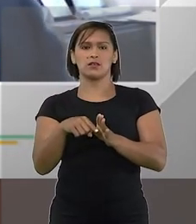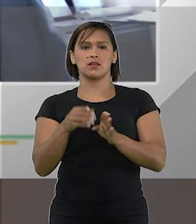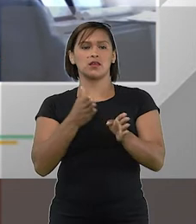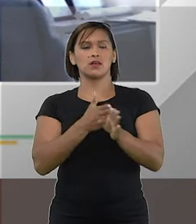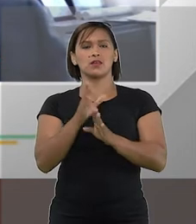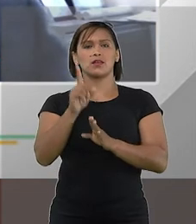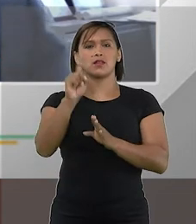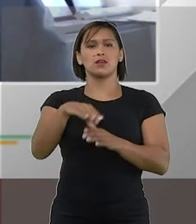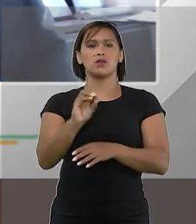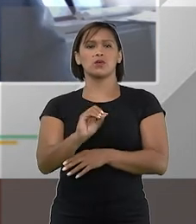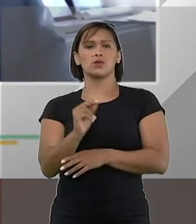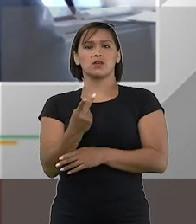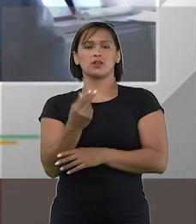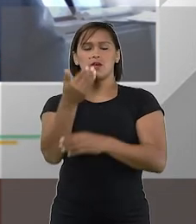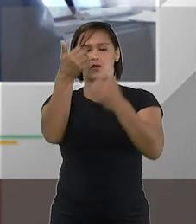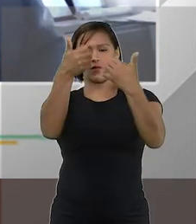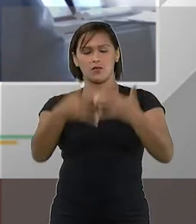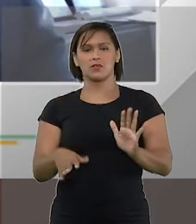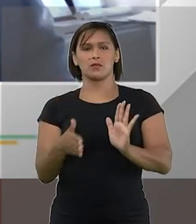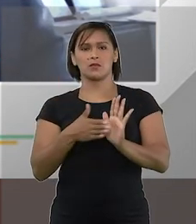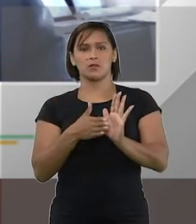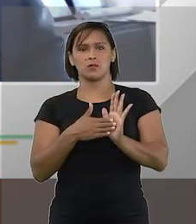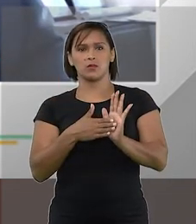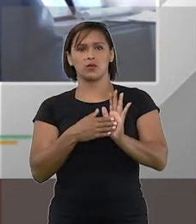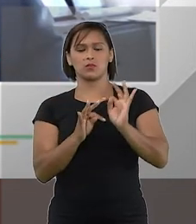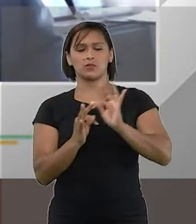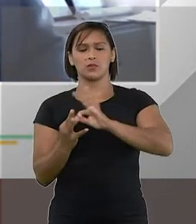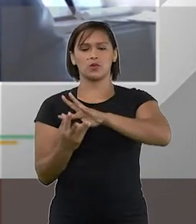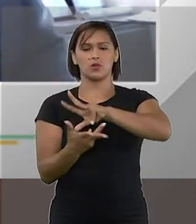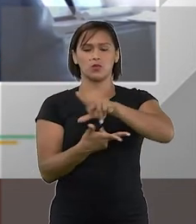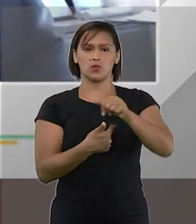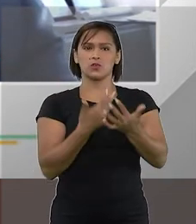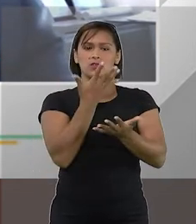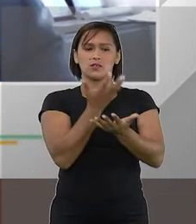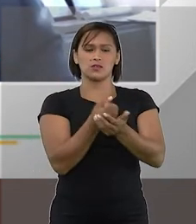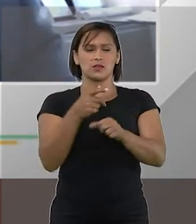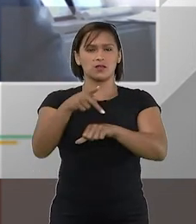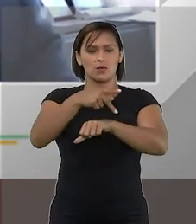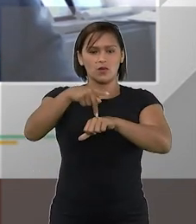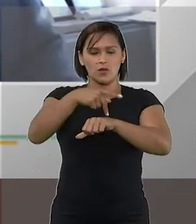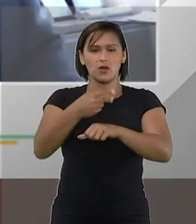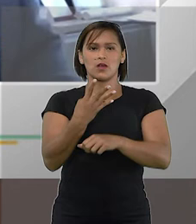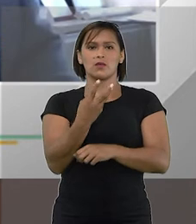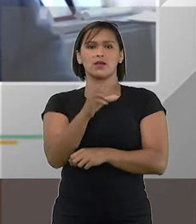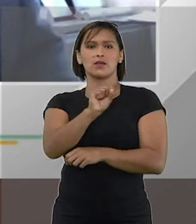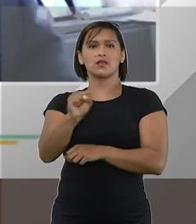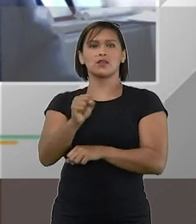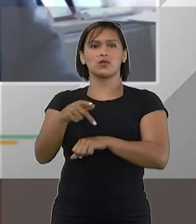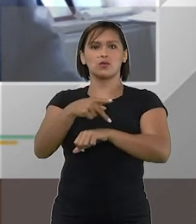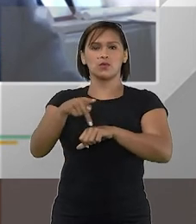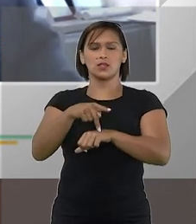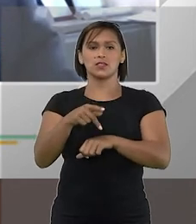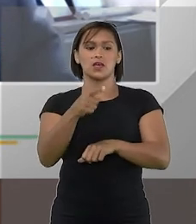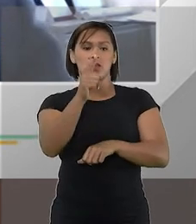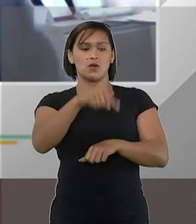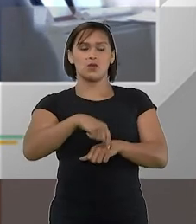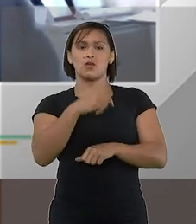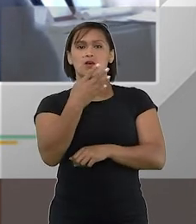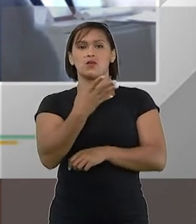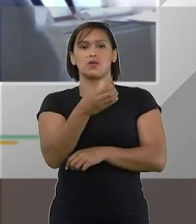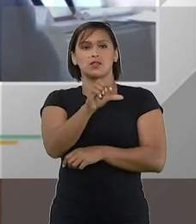com o que a ONU vem propondo e vem sendo aceito por 48 países o Brasil é o